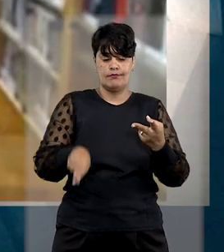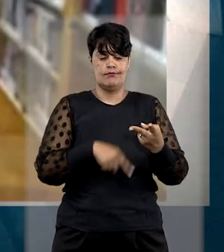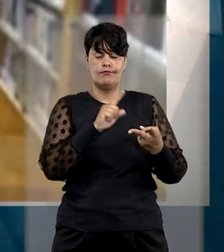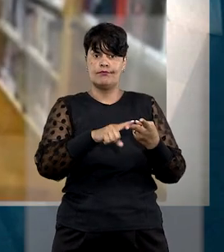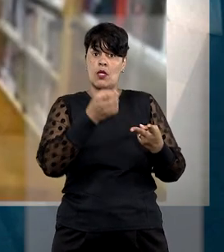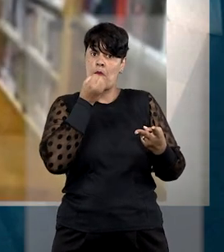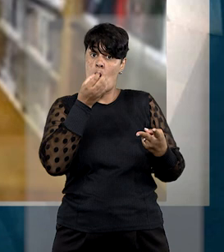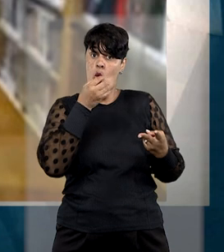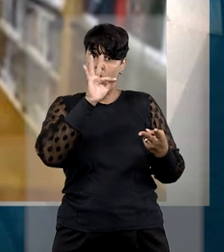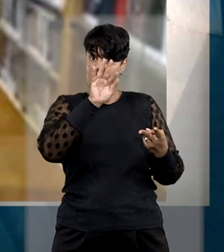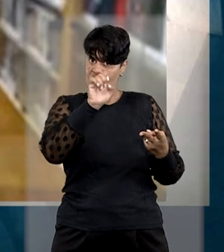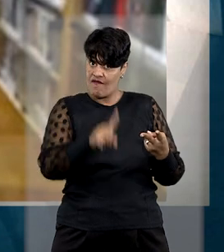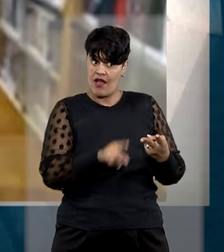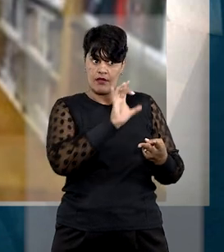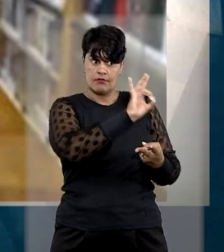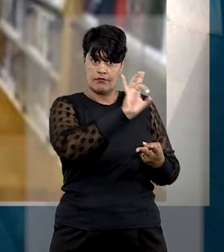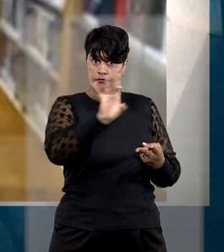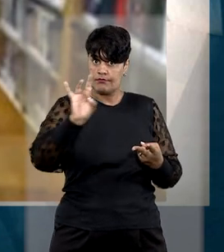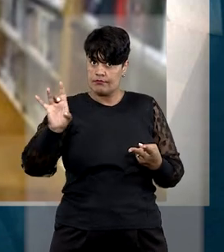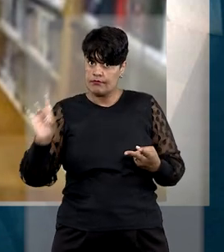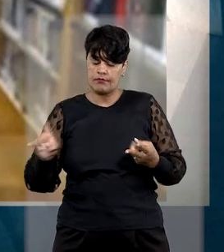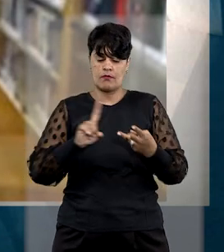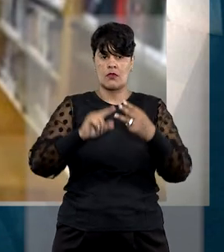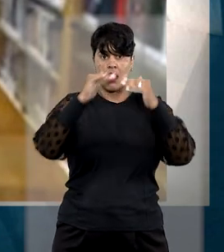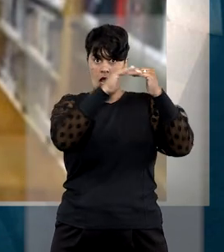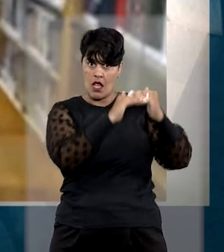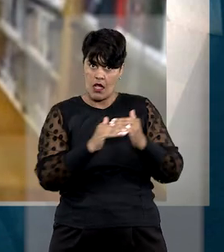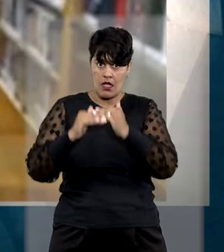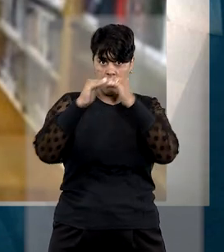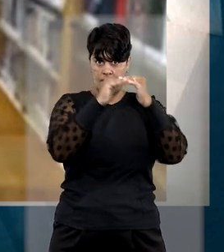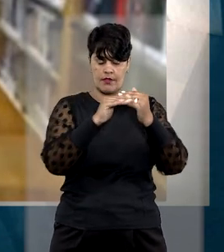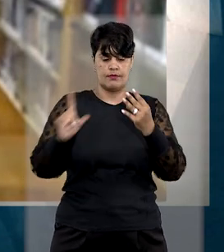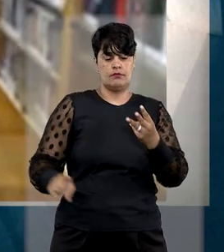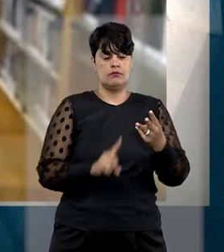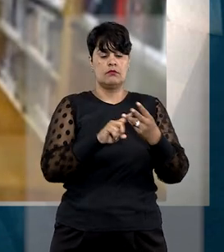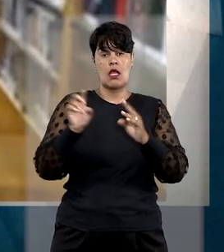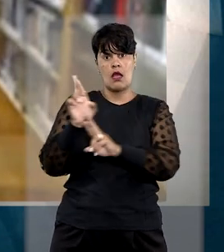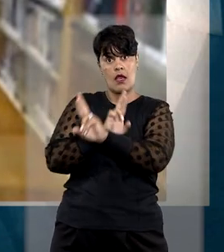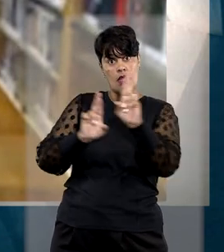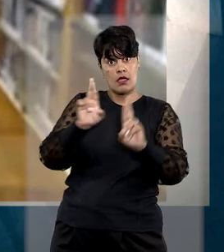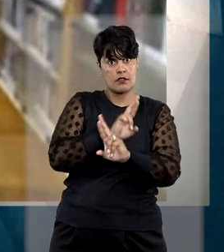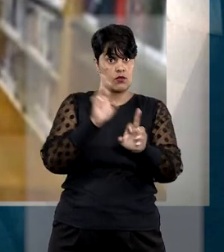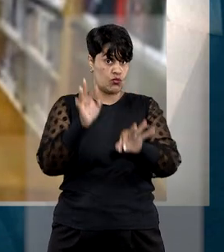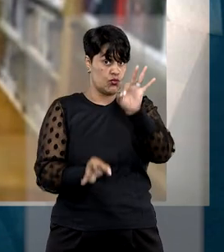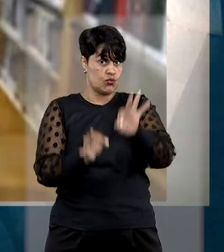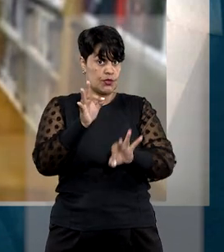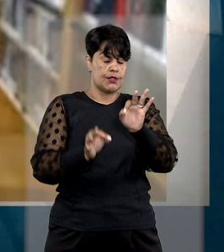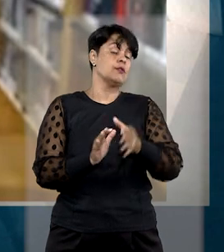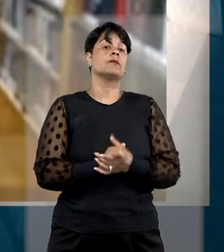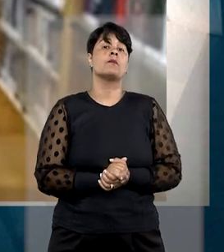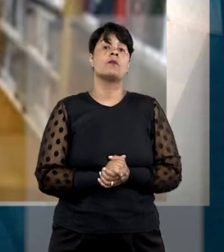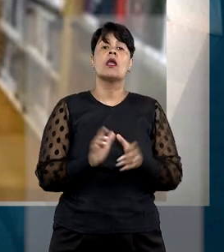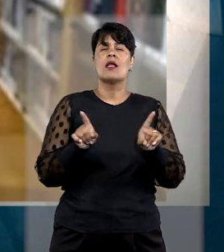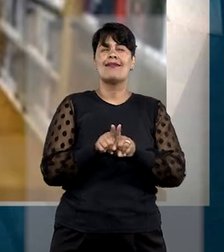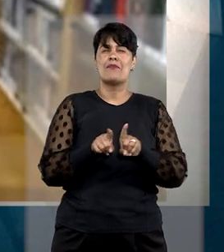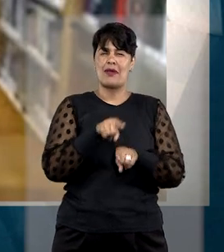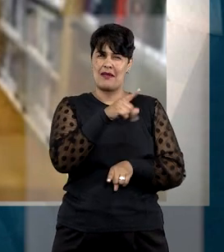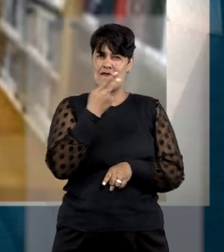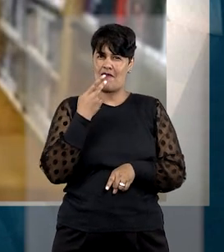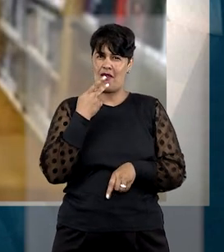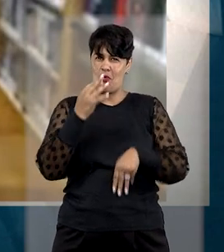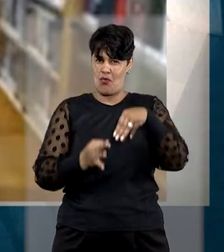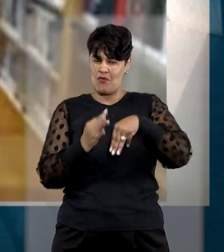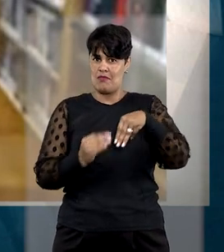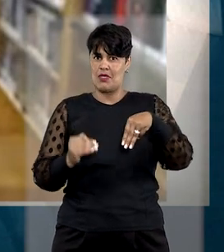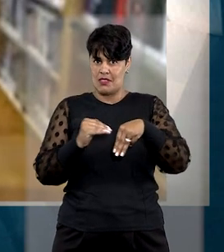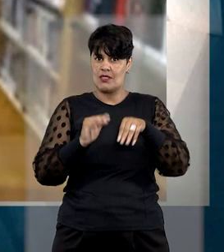a equivalência material, a moderação e a rigidez das relações jurídicas. O ministro ressaltou ainda que os serviços, embora não tenham sido